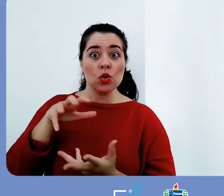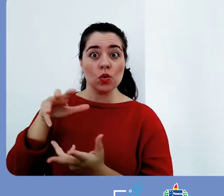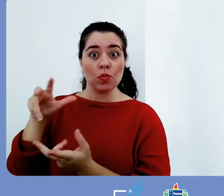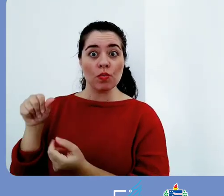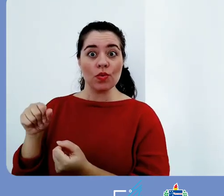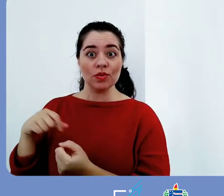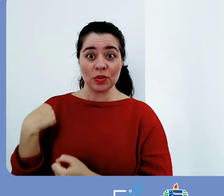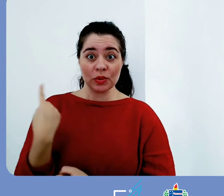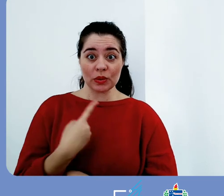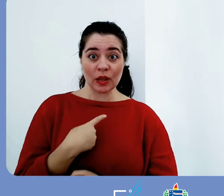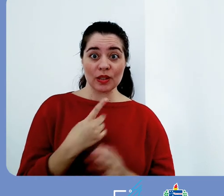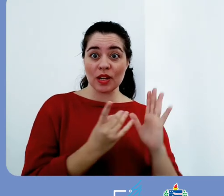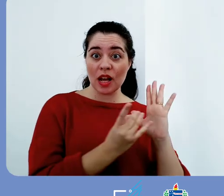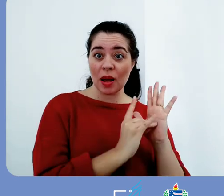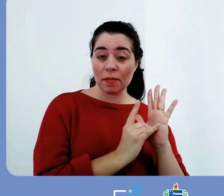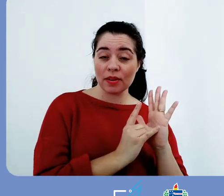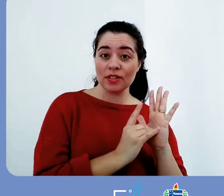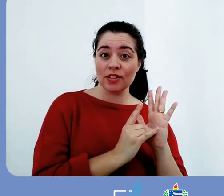repositórios.